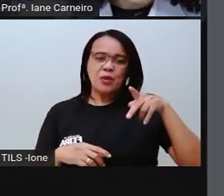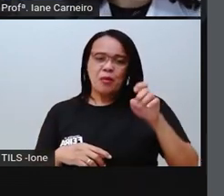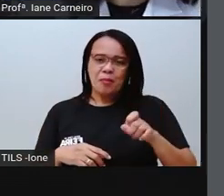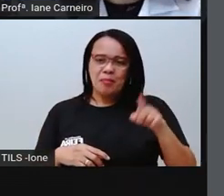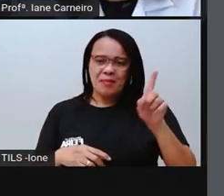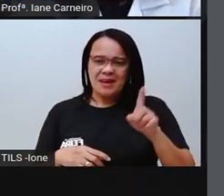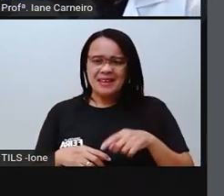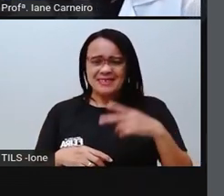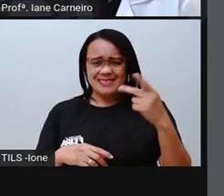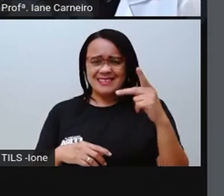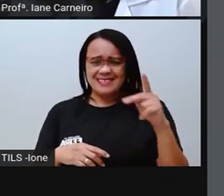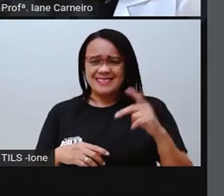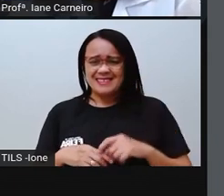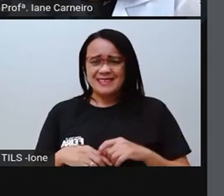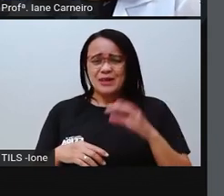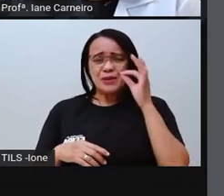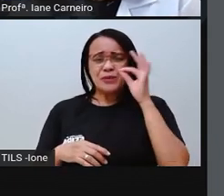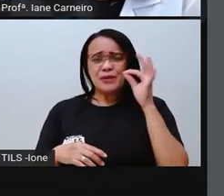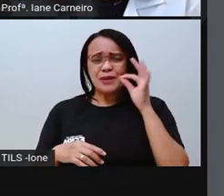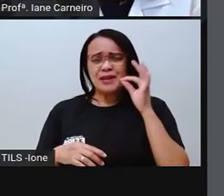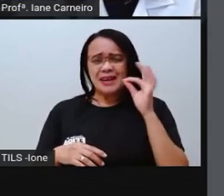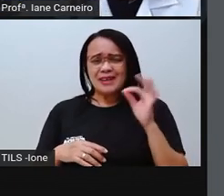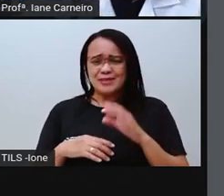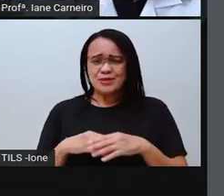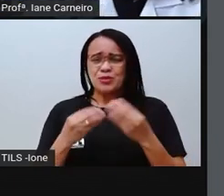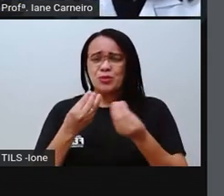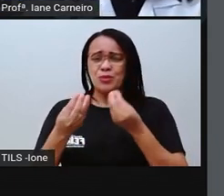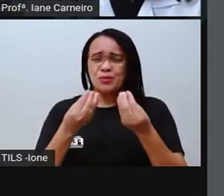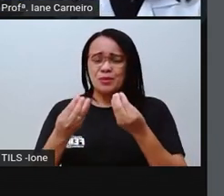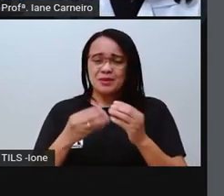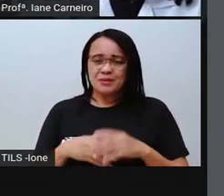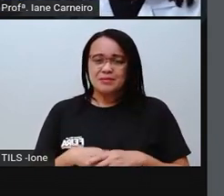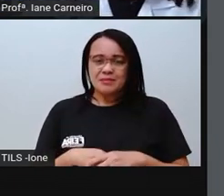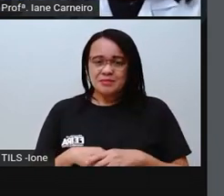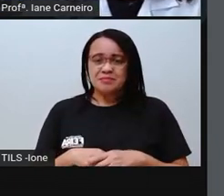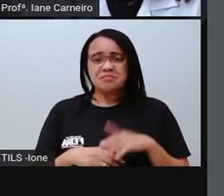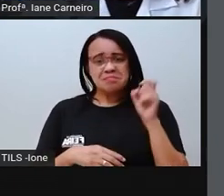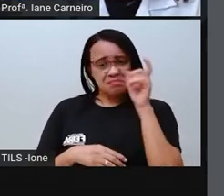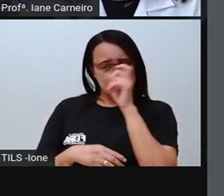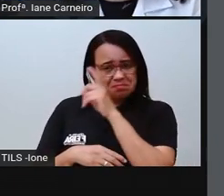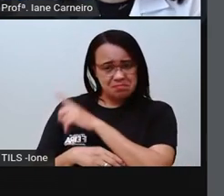gato? O gato ficou com um calo? Olha que aperto!